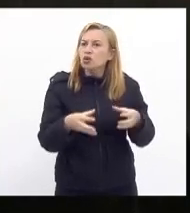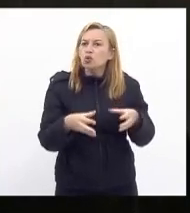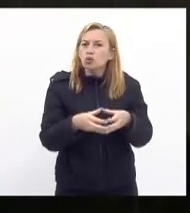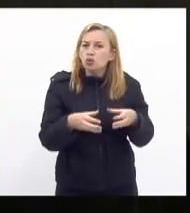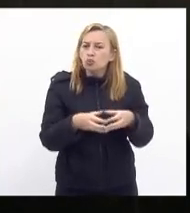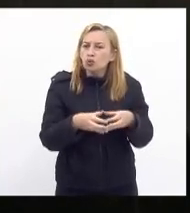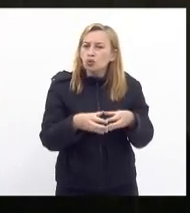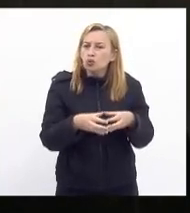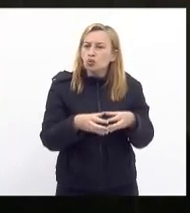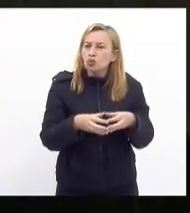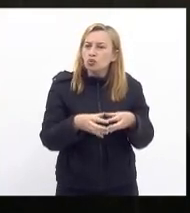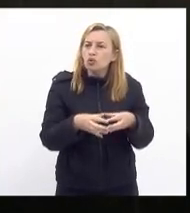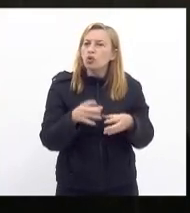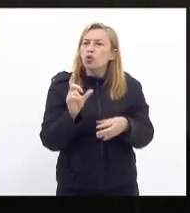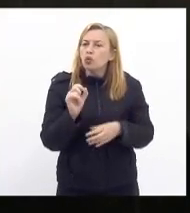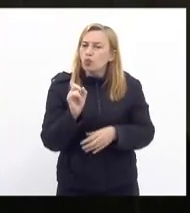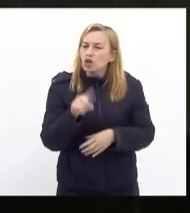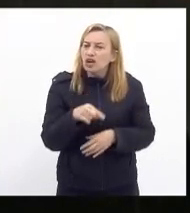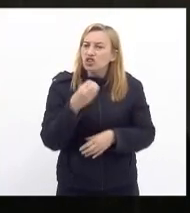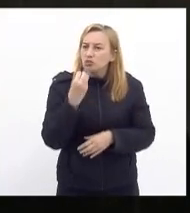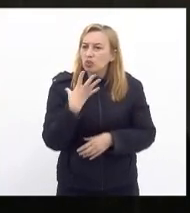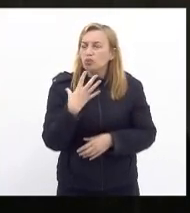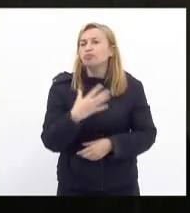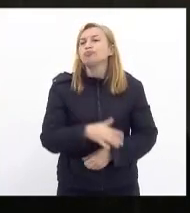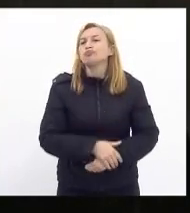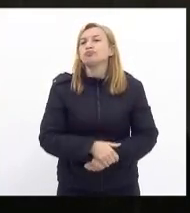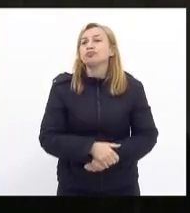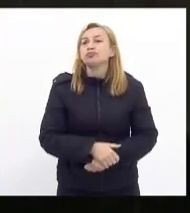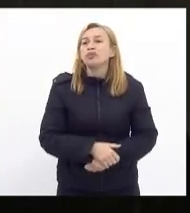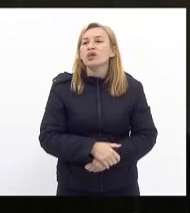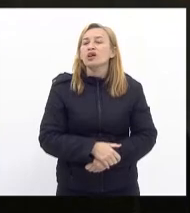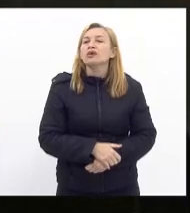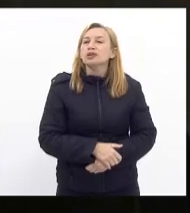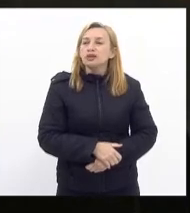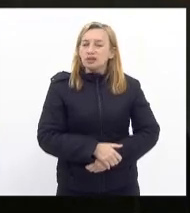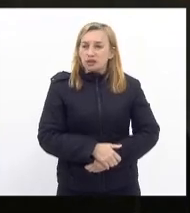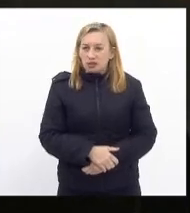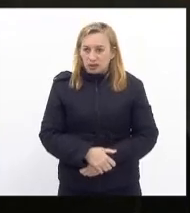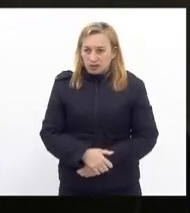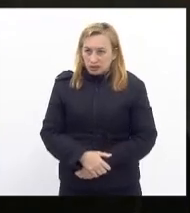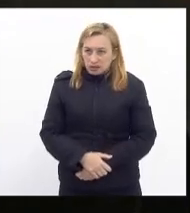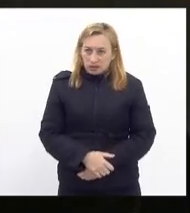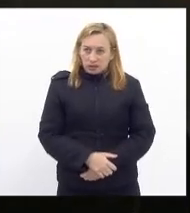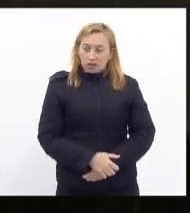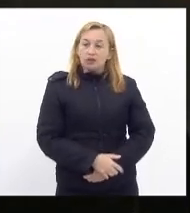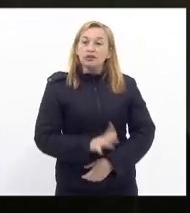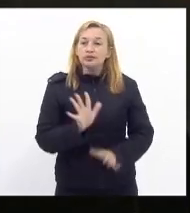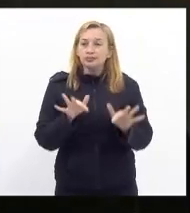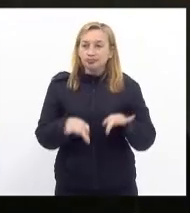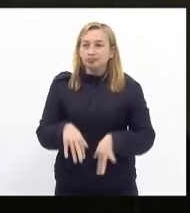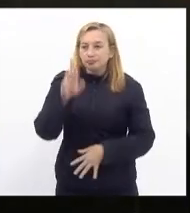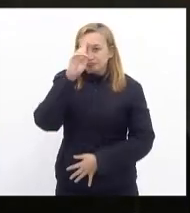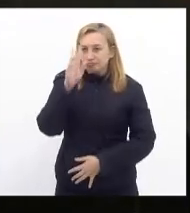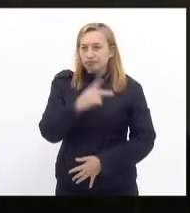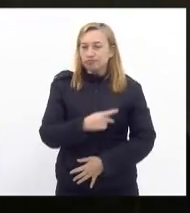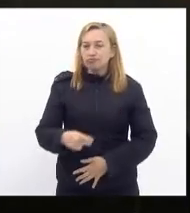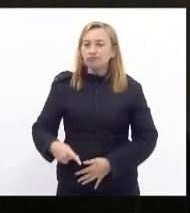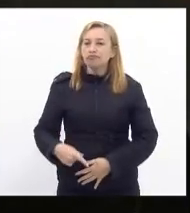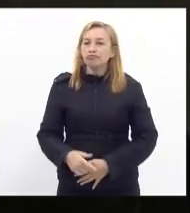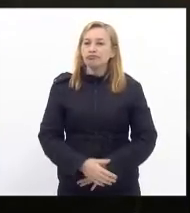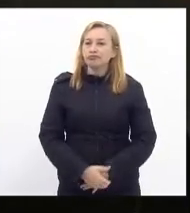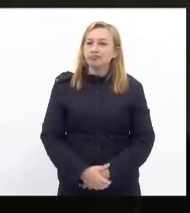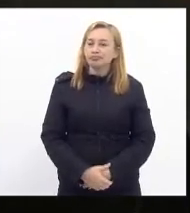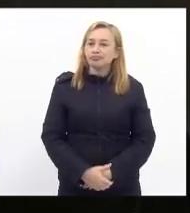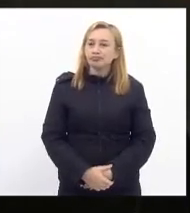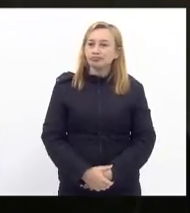o que é de bom e aí eu deixo aqui minha para encerrar presidente é